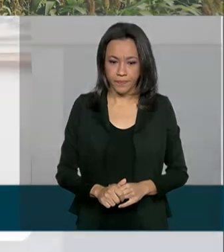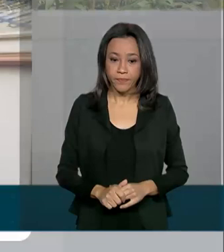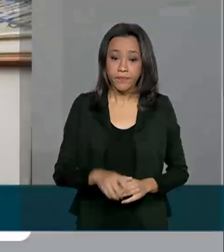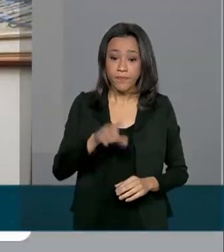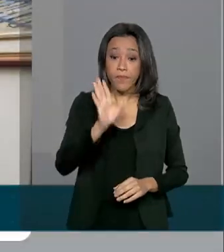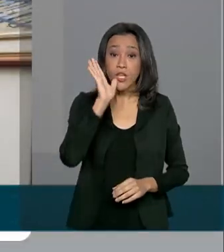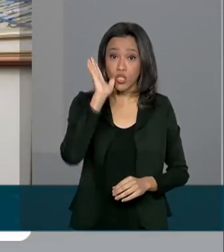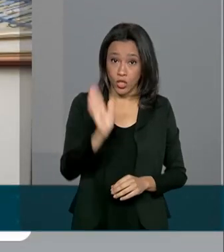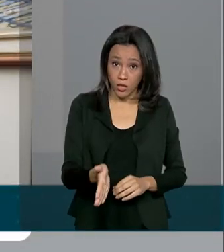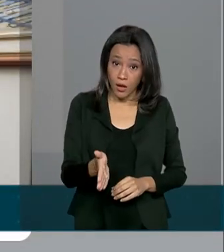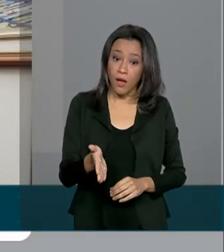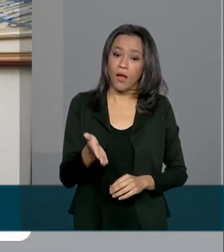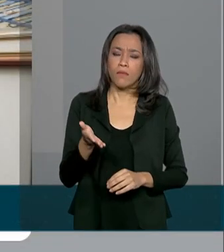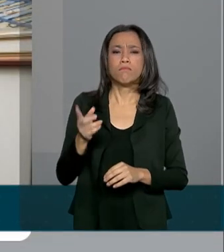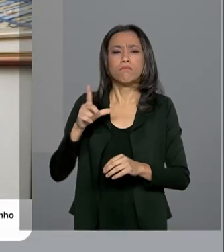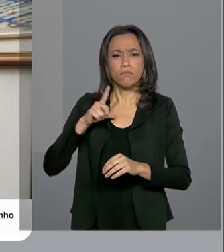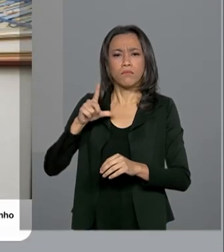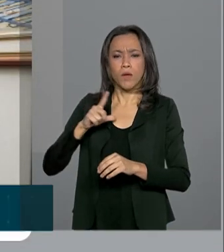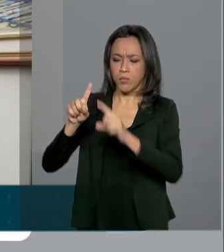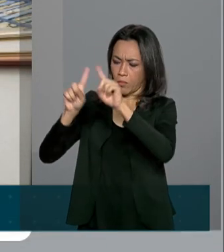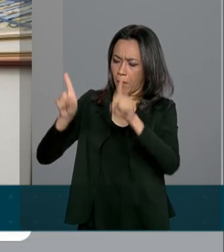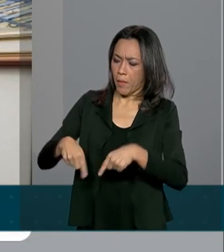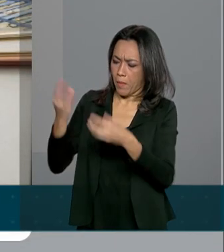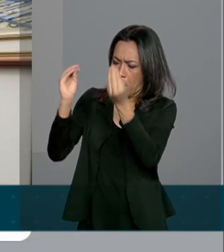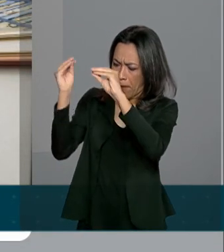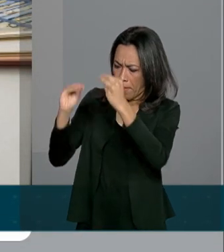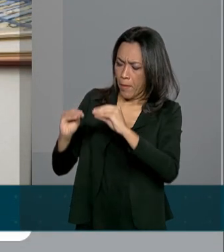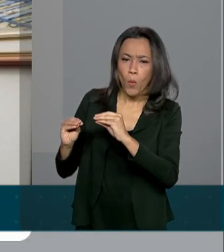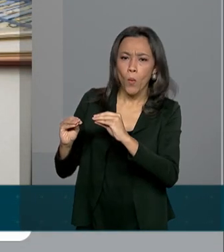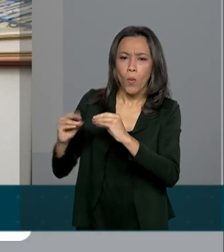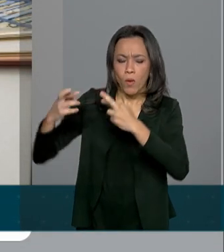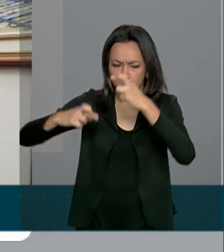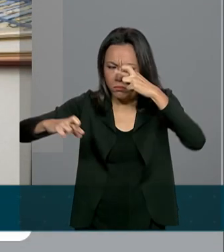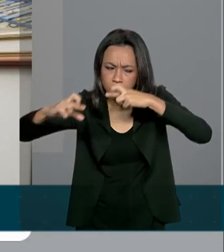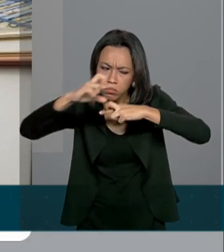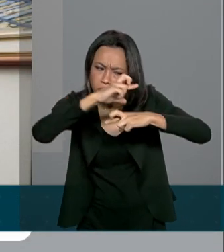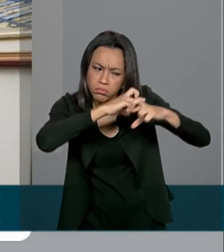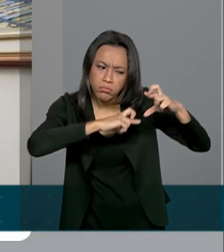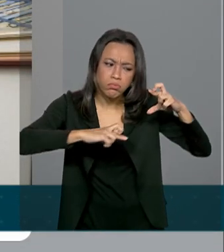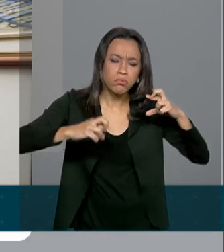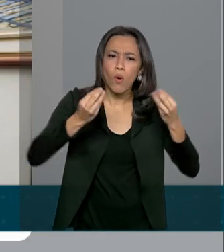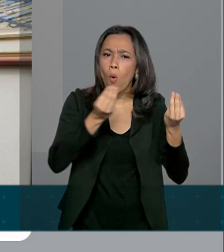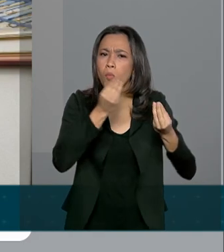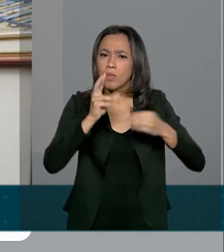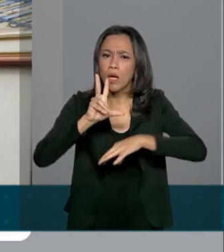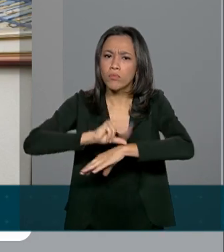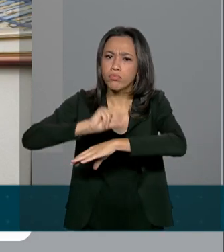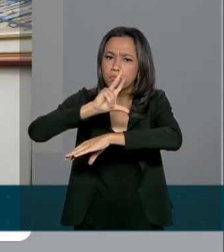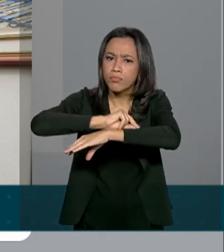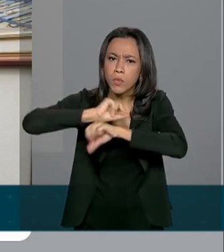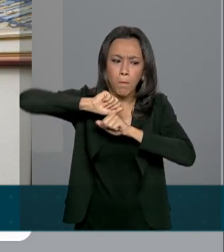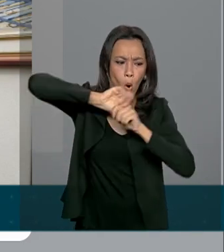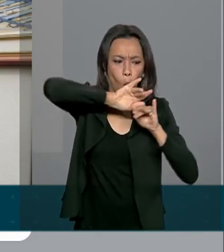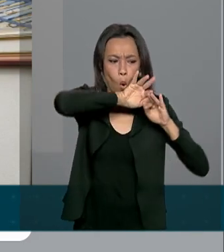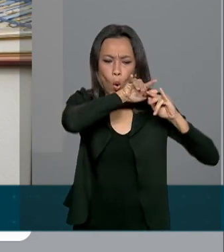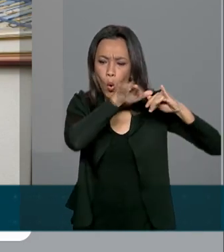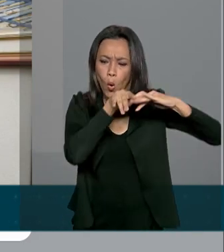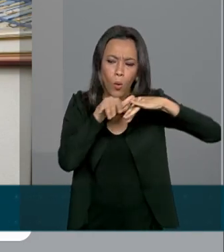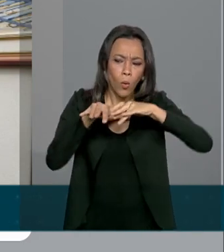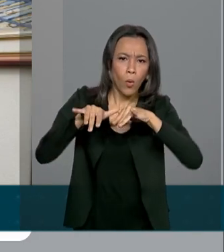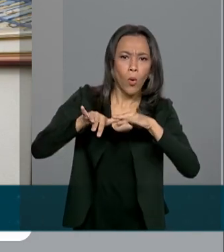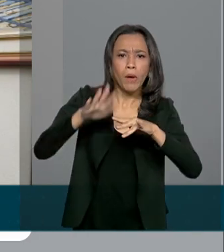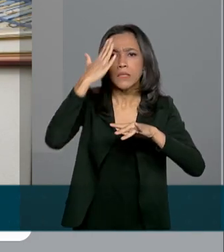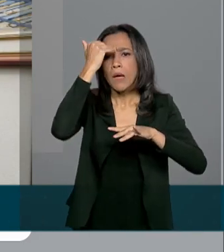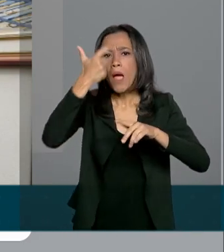Montamos já um plano de monitoramento para acompanhar o deslocamento desses gafanhotos. A gente